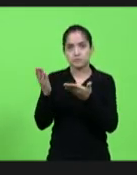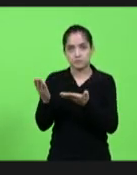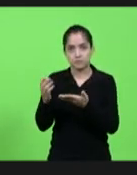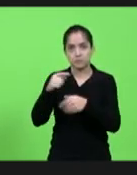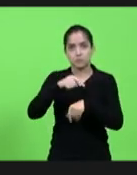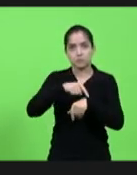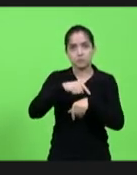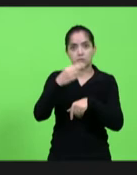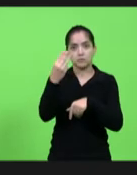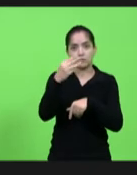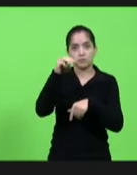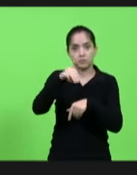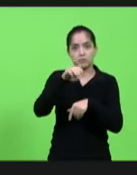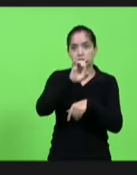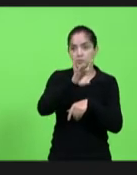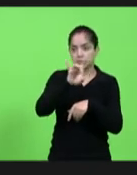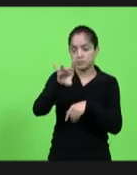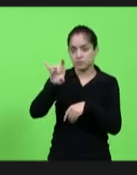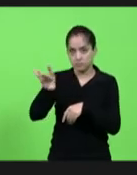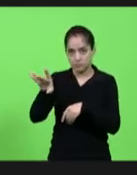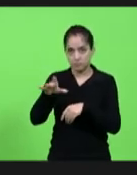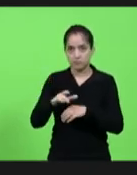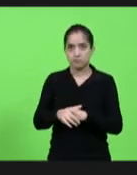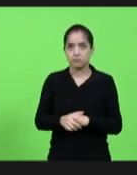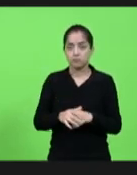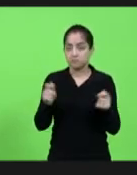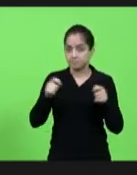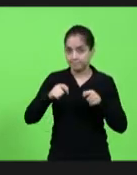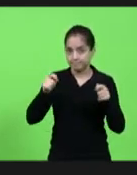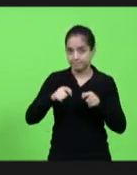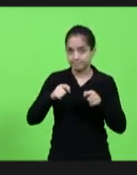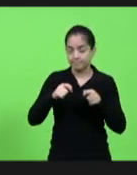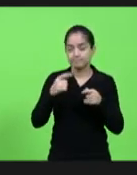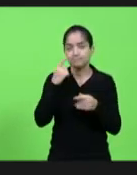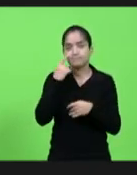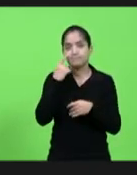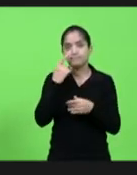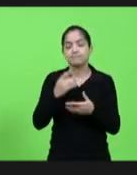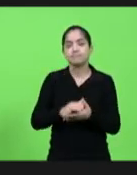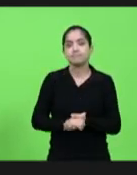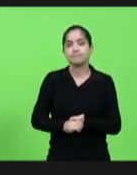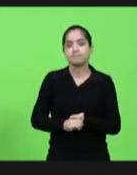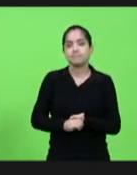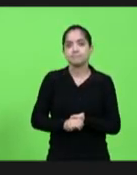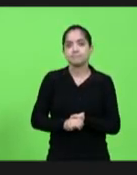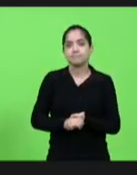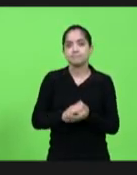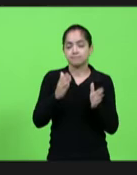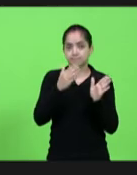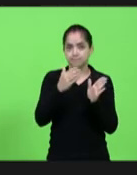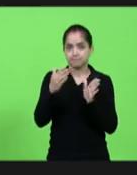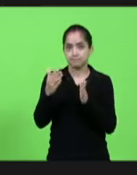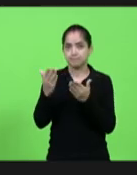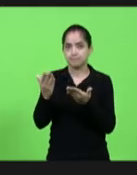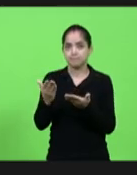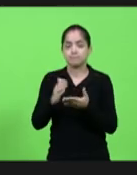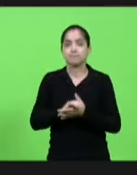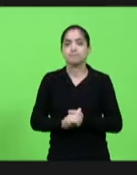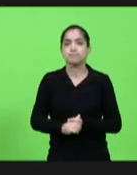minutos para cada um e para cada uma. Se é possível, então, vamos apresentar aqui,